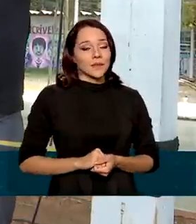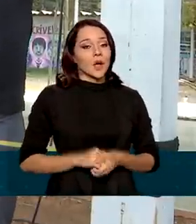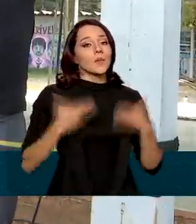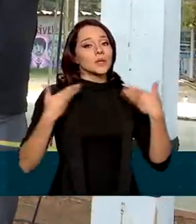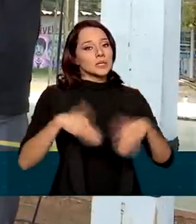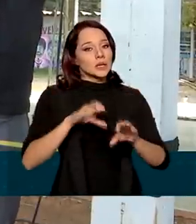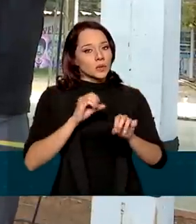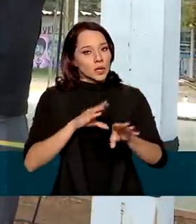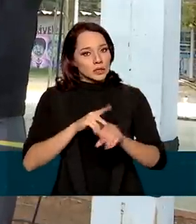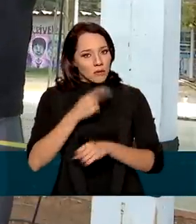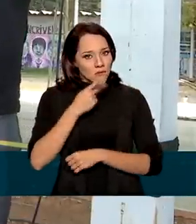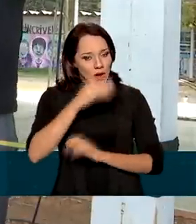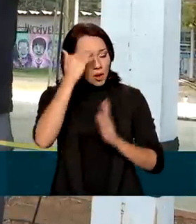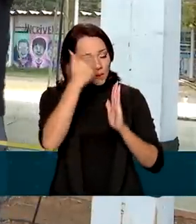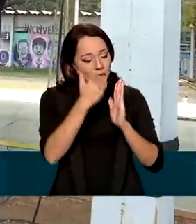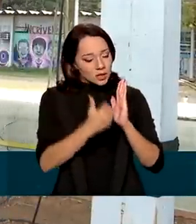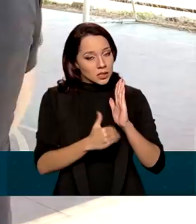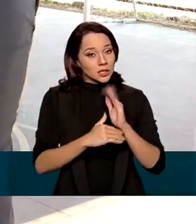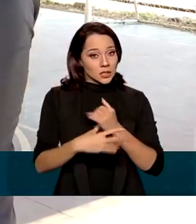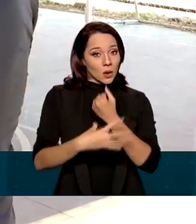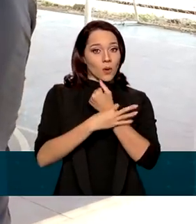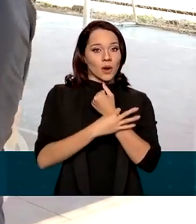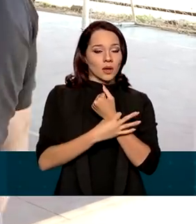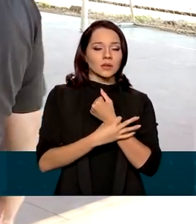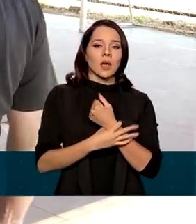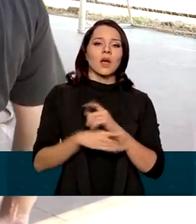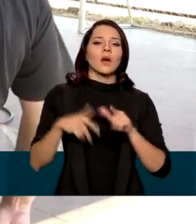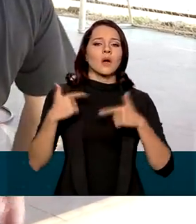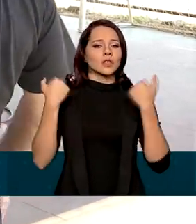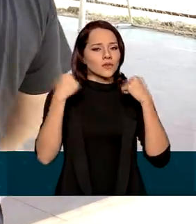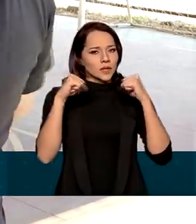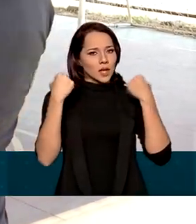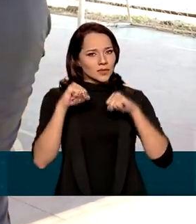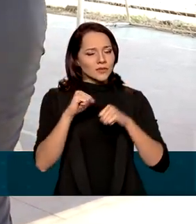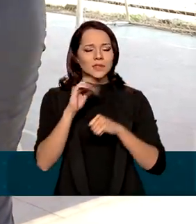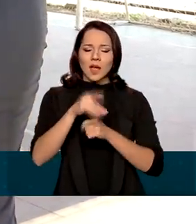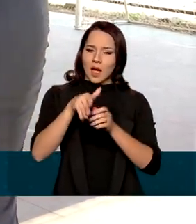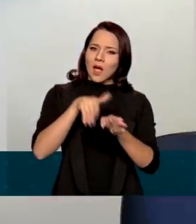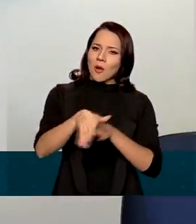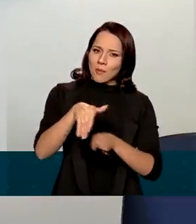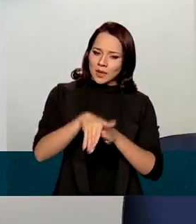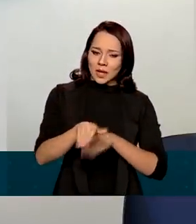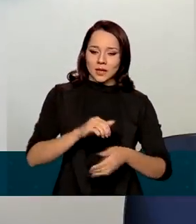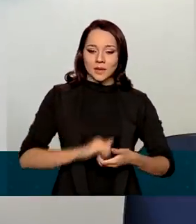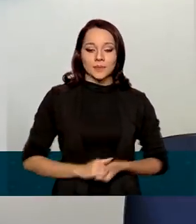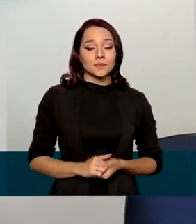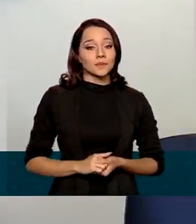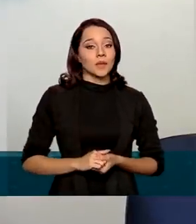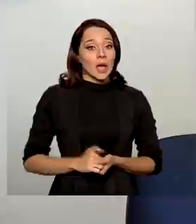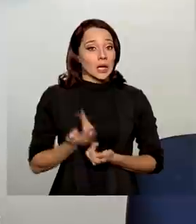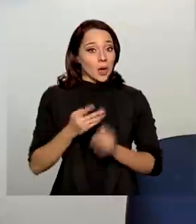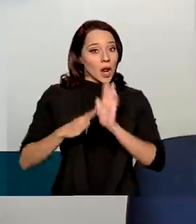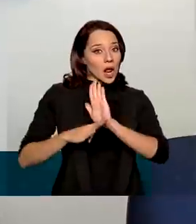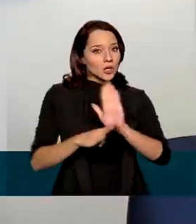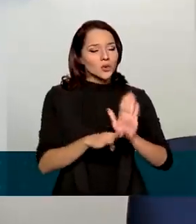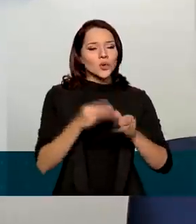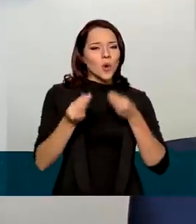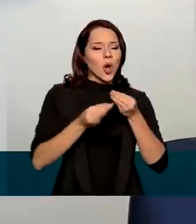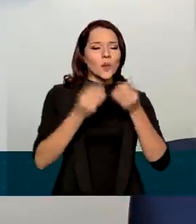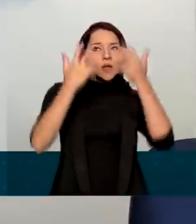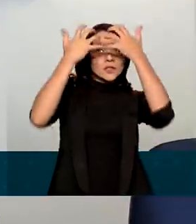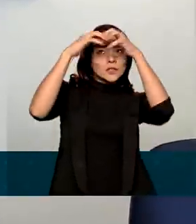lembra que, seguindo os protocolos de segurança, a atividade física é recomendada. Ela ajuda nas funções cerebrais,